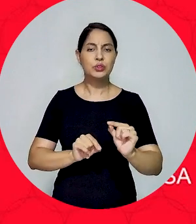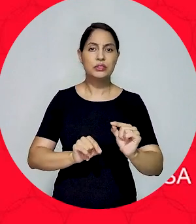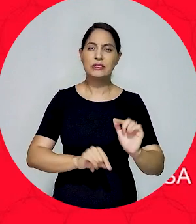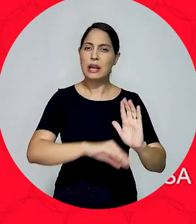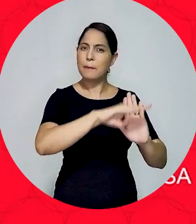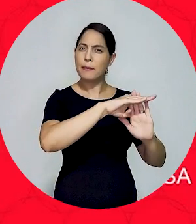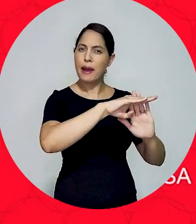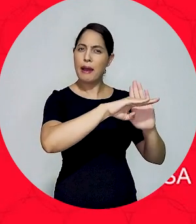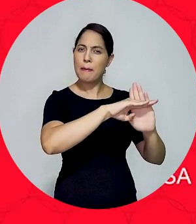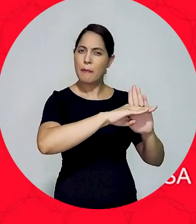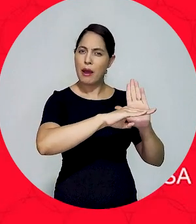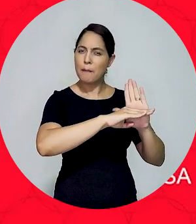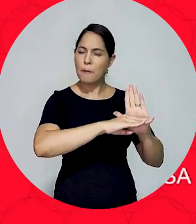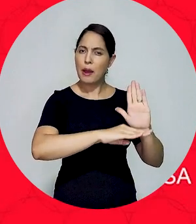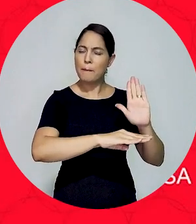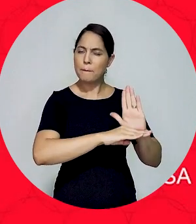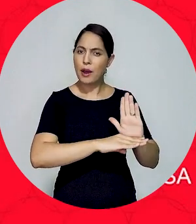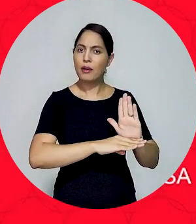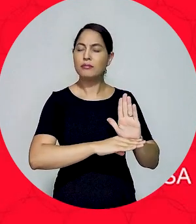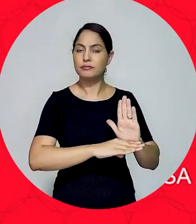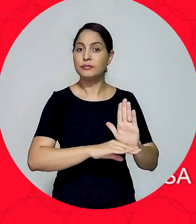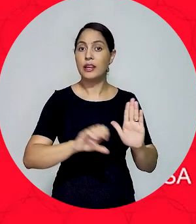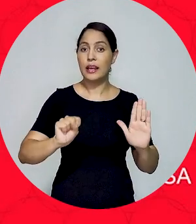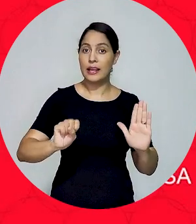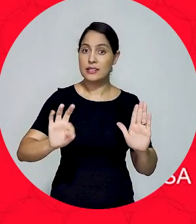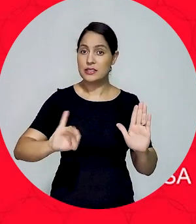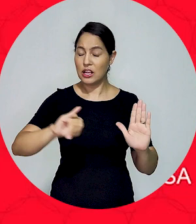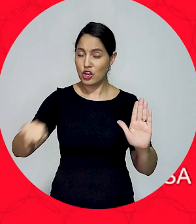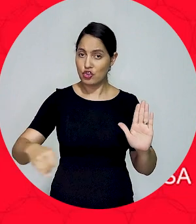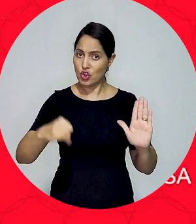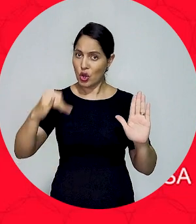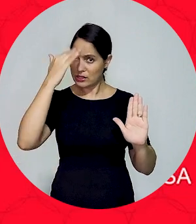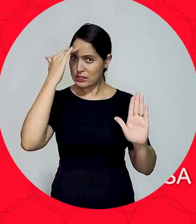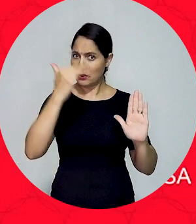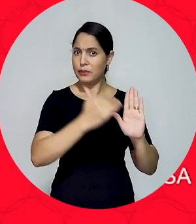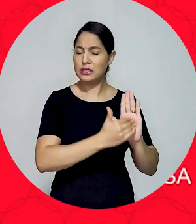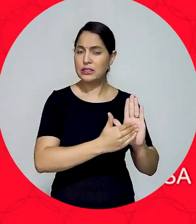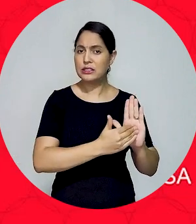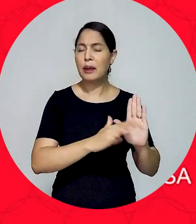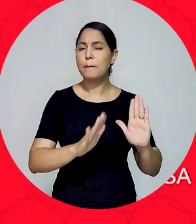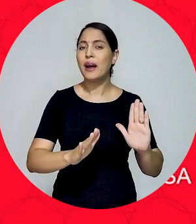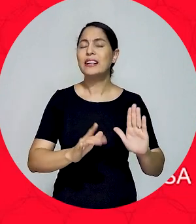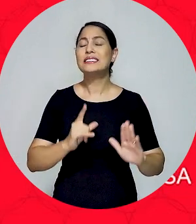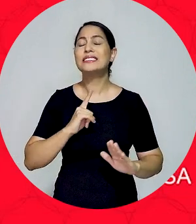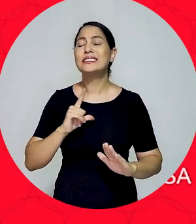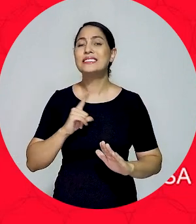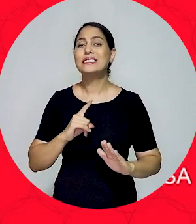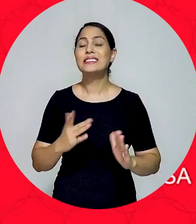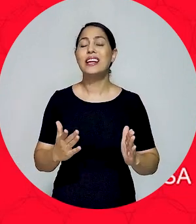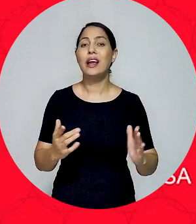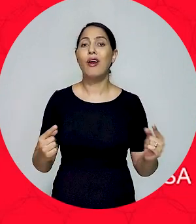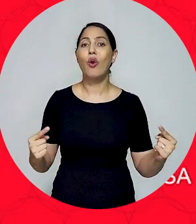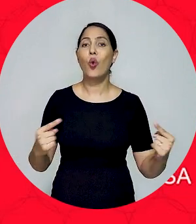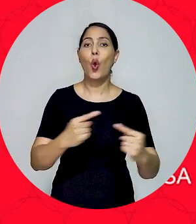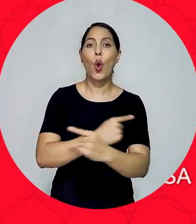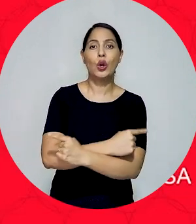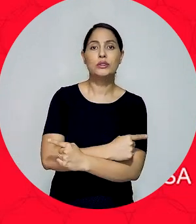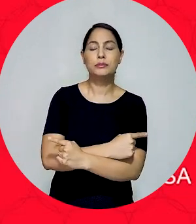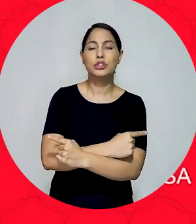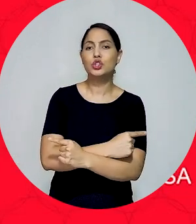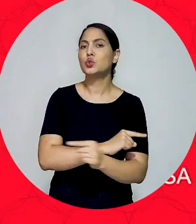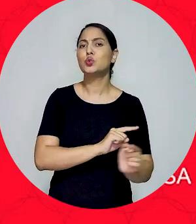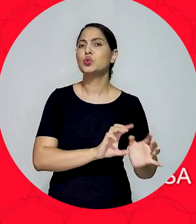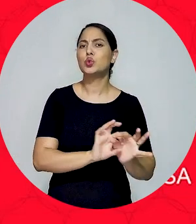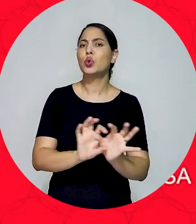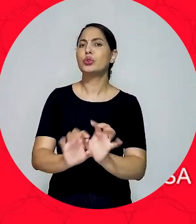uma agenda possível para o Superior Tribunal de Justiça, me parece que a contrapartida